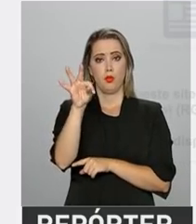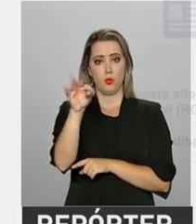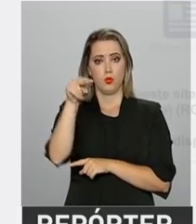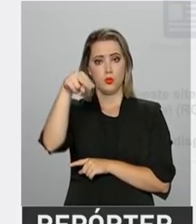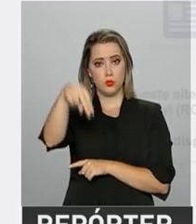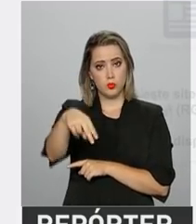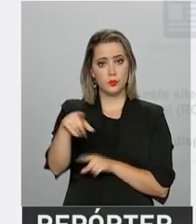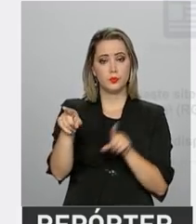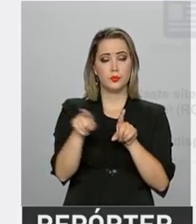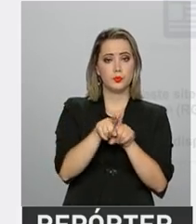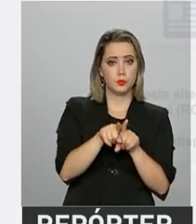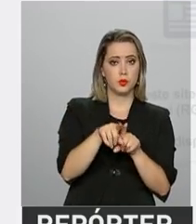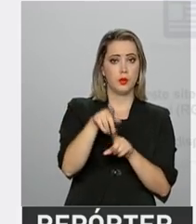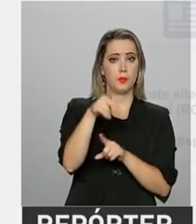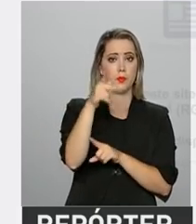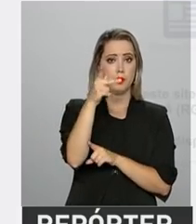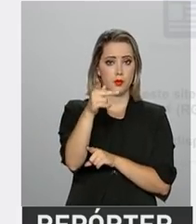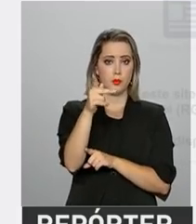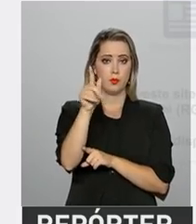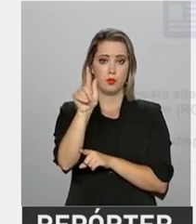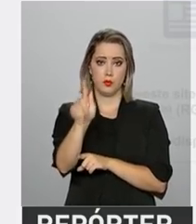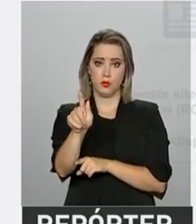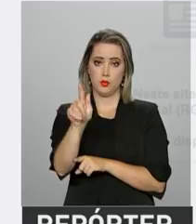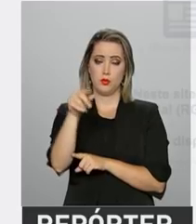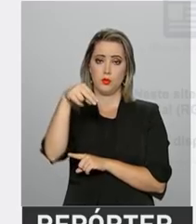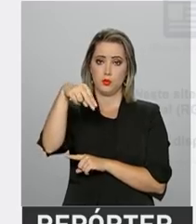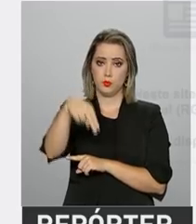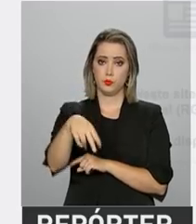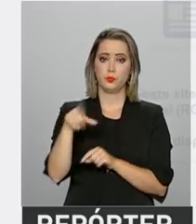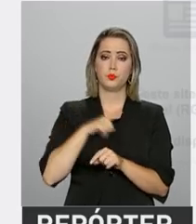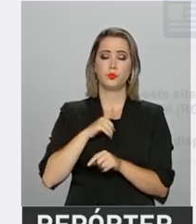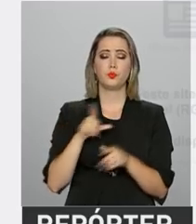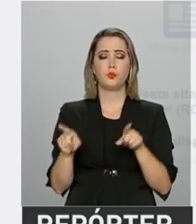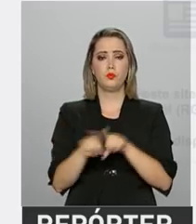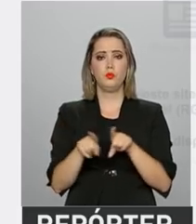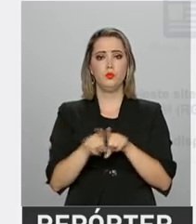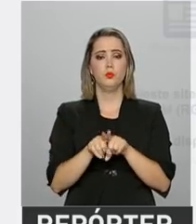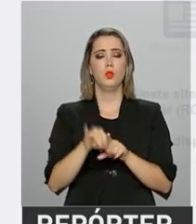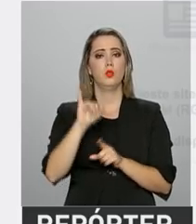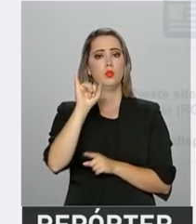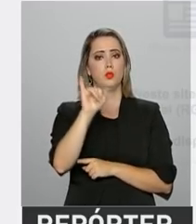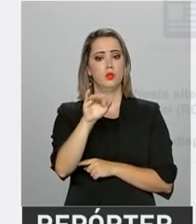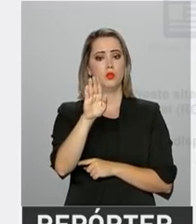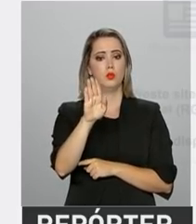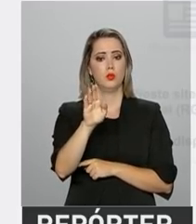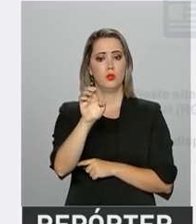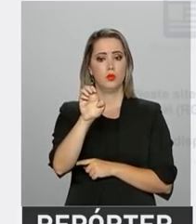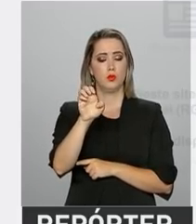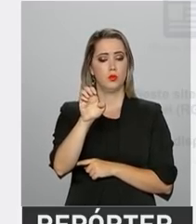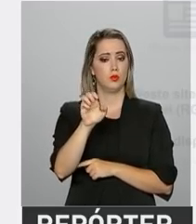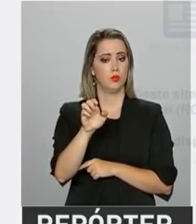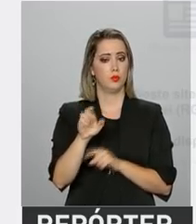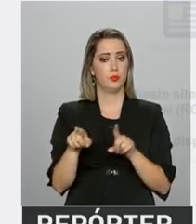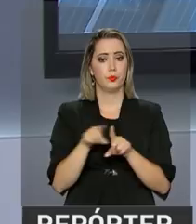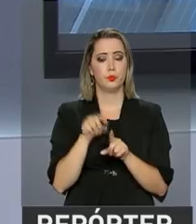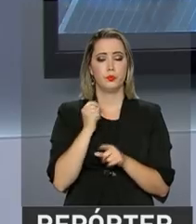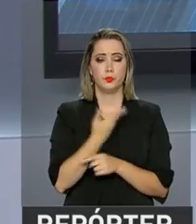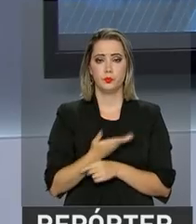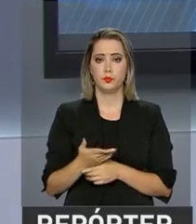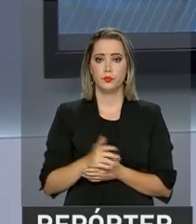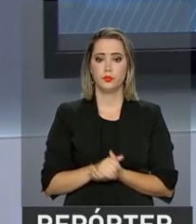Procuradoria Geral da Fazenda Nacional e do Instituto Brasileiro de Geografia e Estatística, o IBGE.